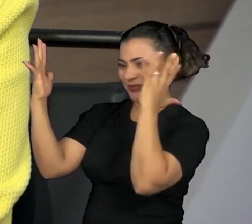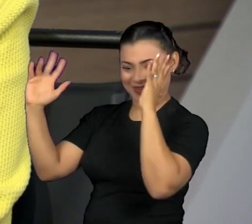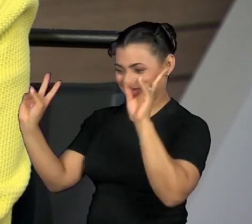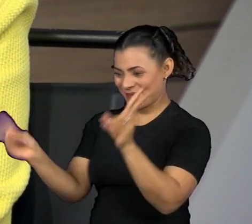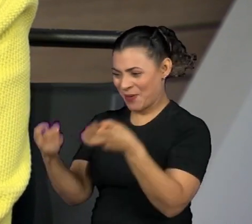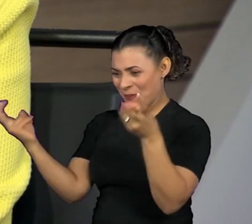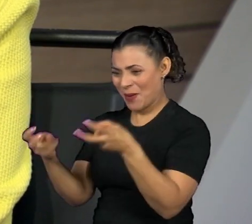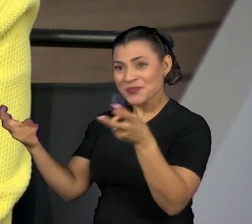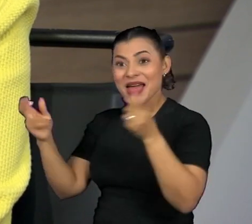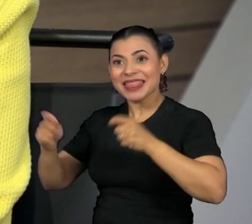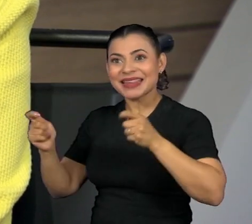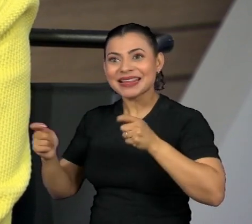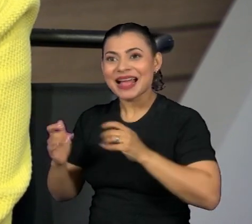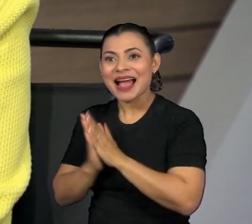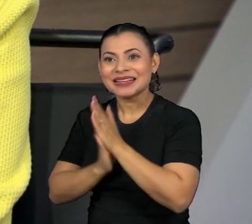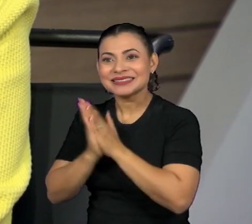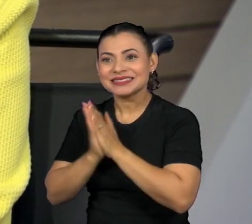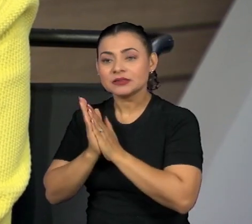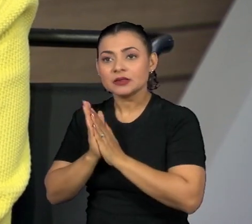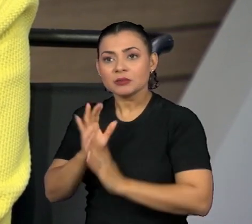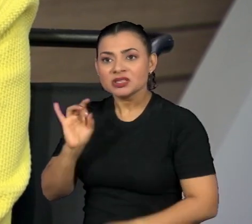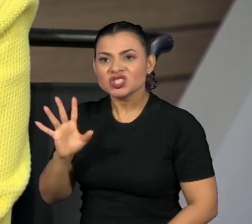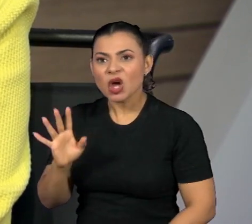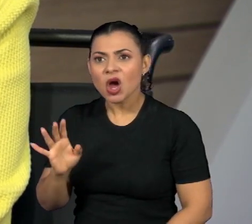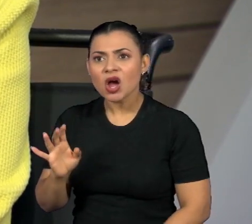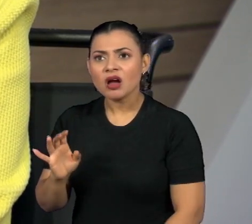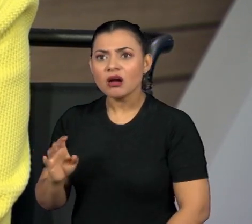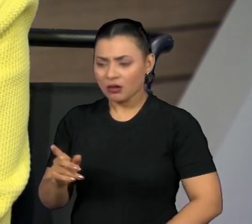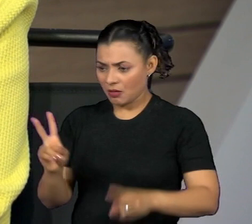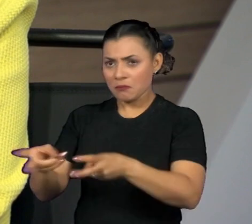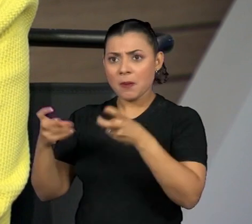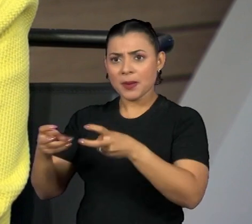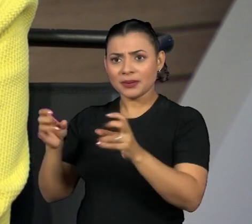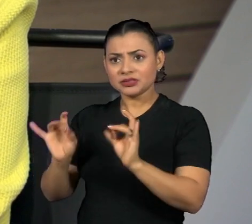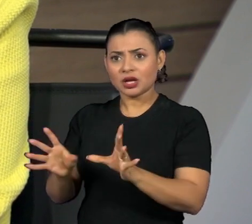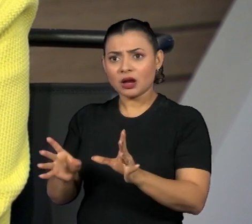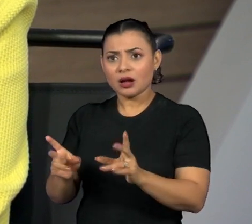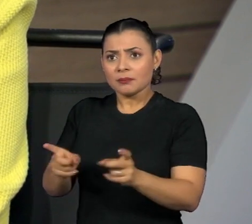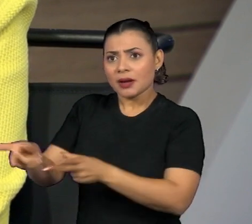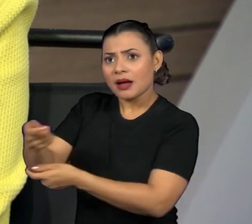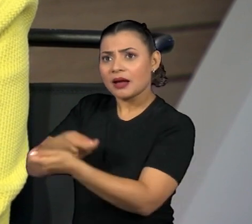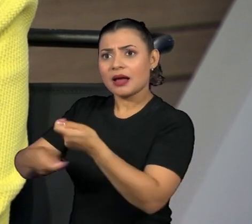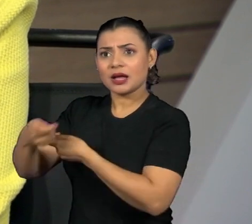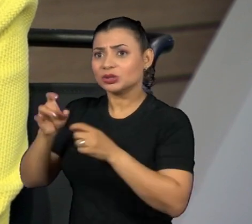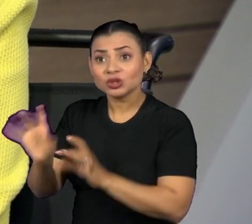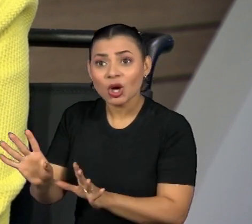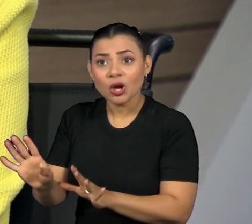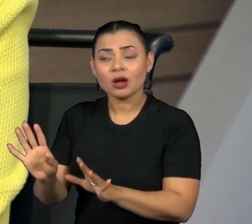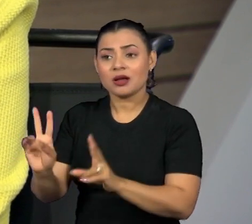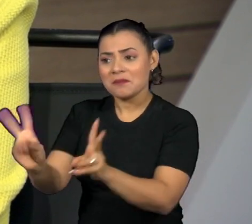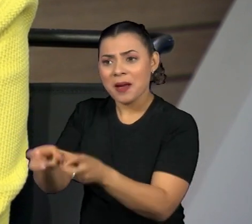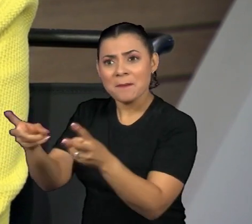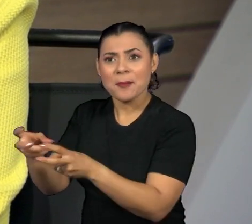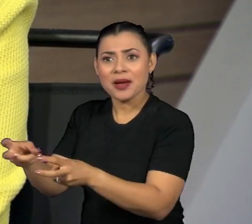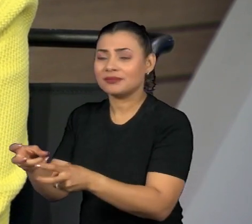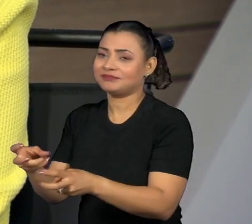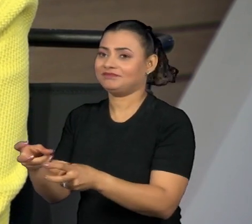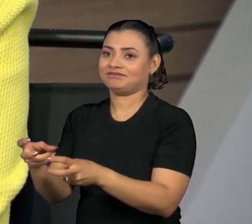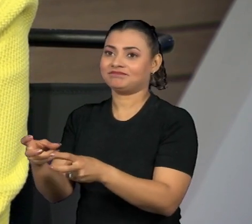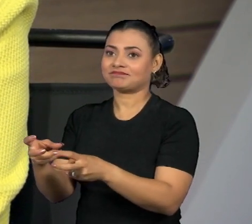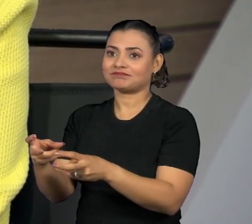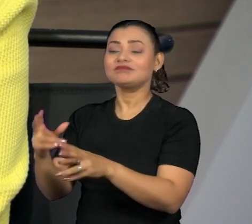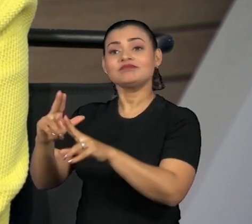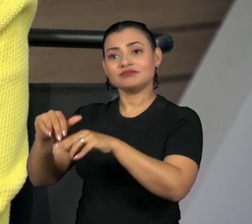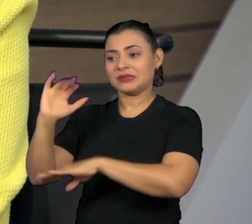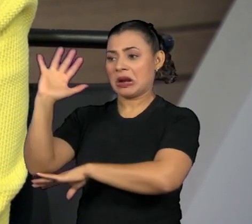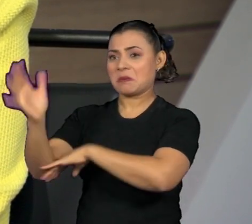considera apenas como commodity, a gente acaba tirando dessa natureza qualquer